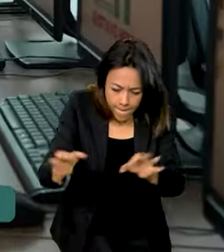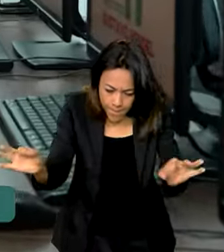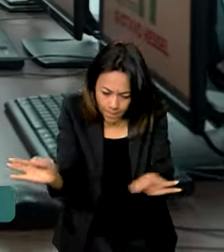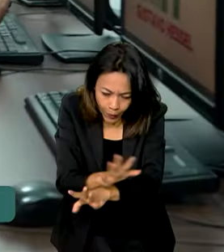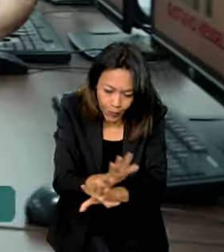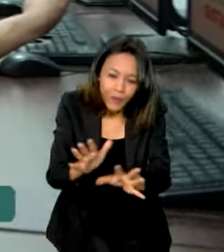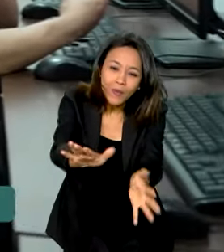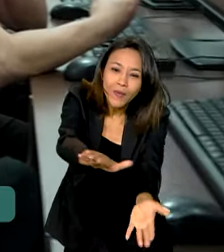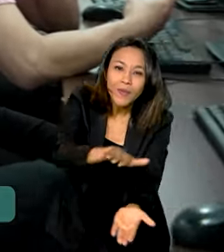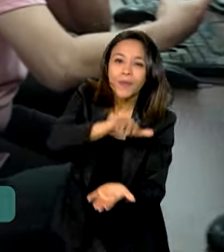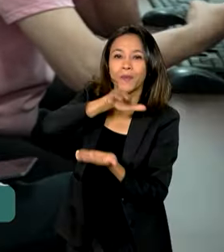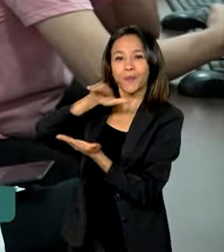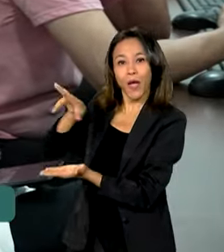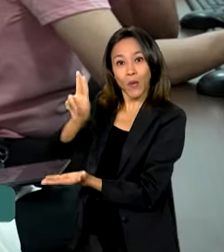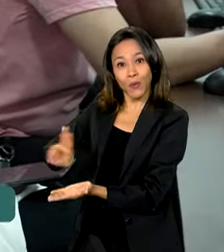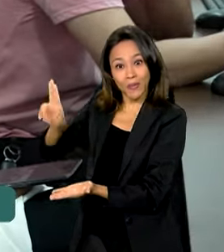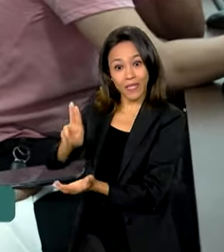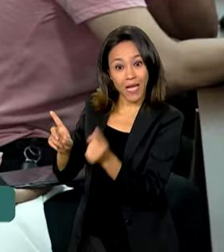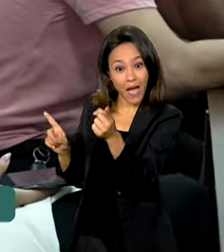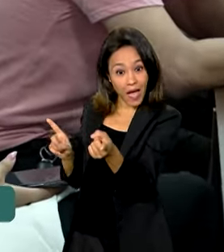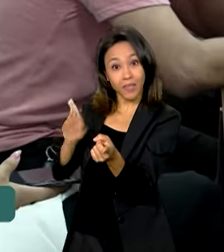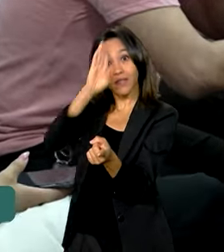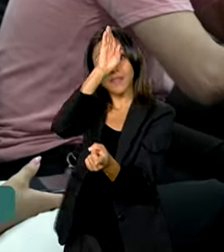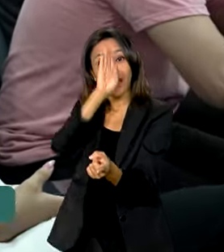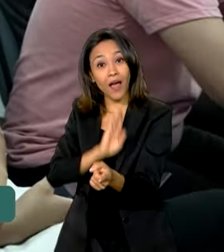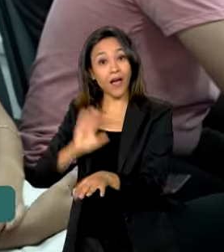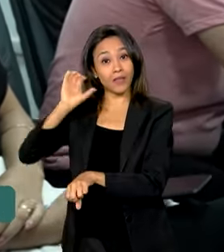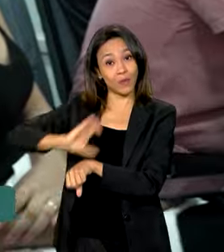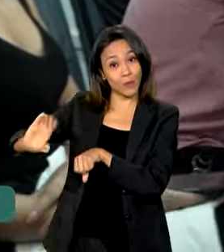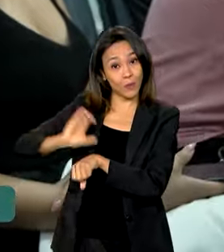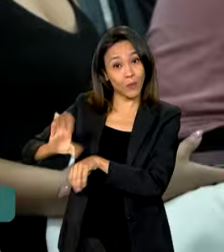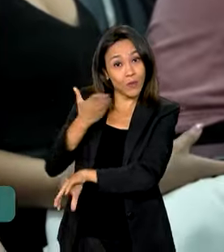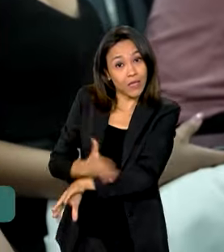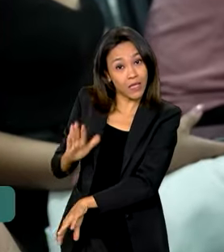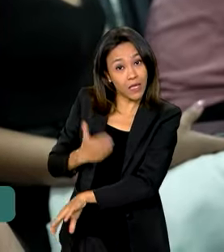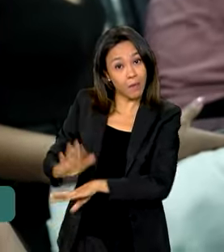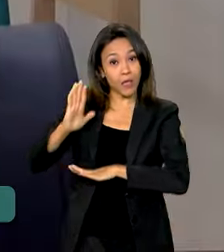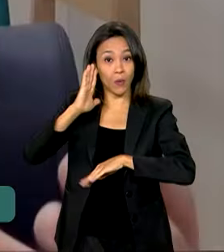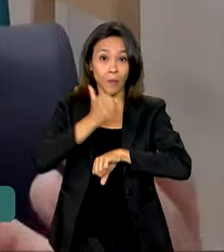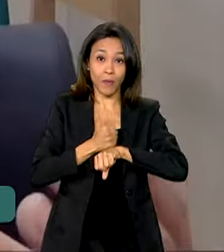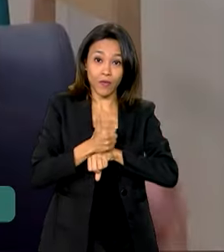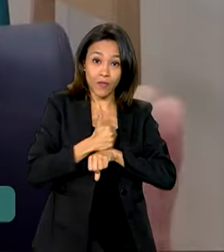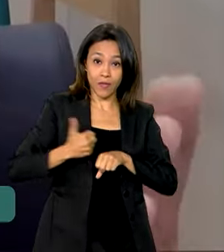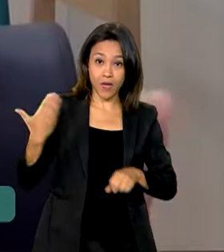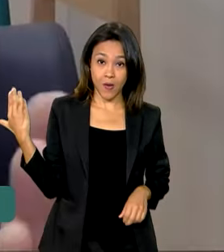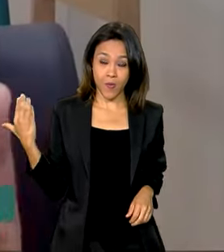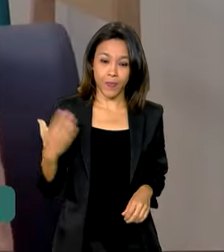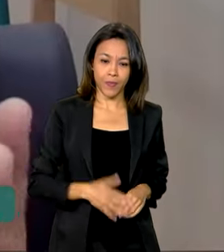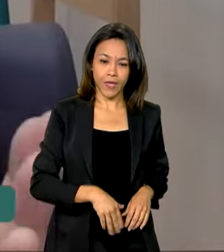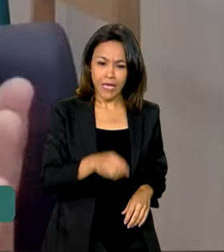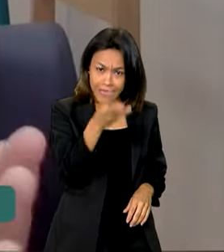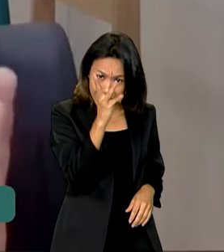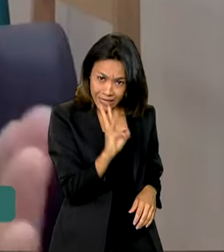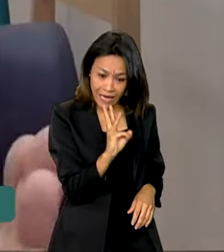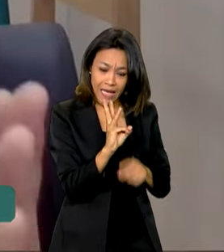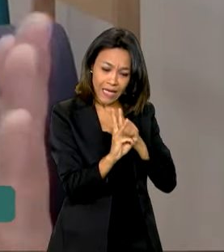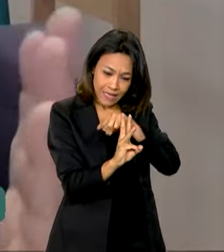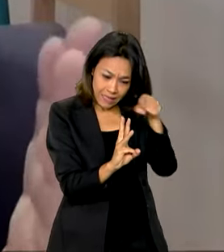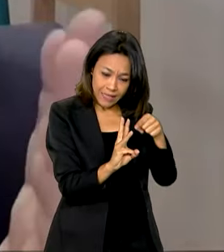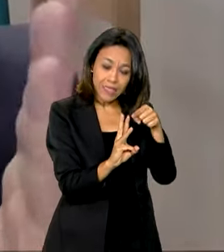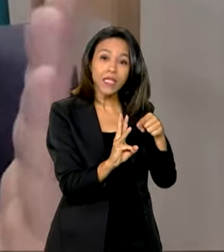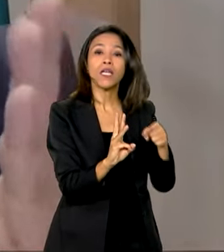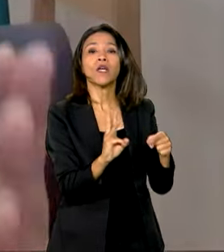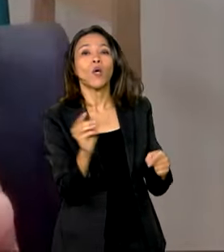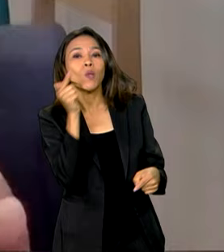e usados por alunos de cursos gratuitos de capacitação profissional na área. De cada três, historicamente, a gente consegue fazer um